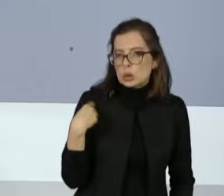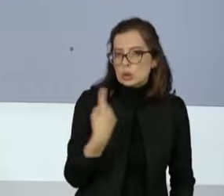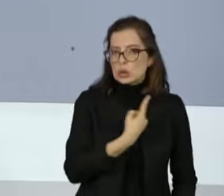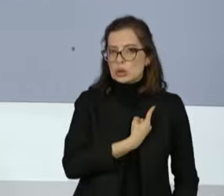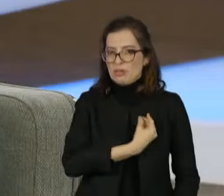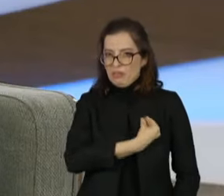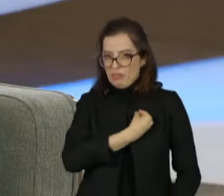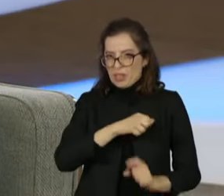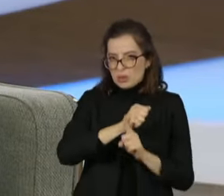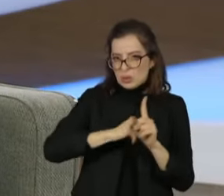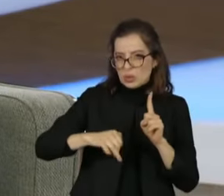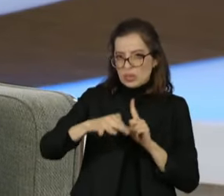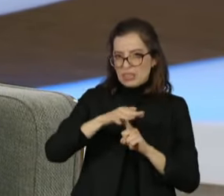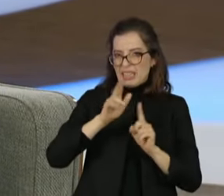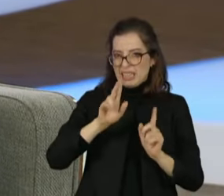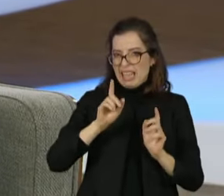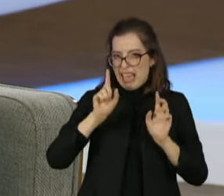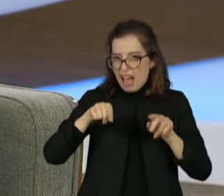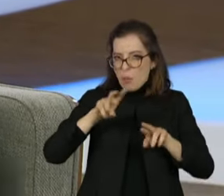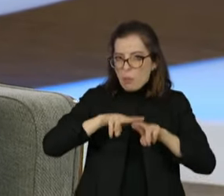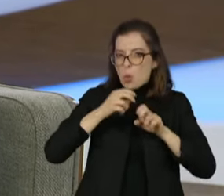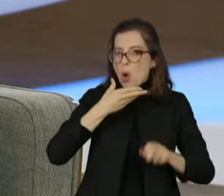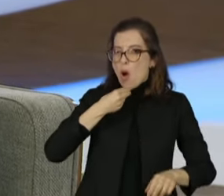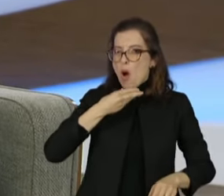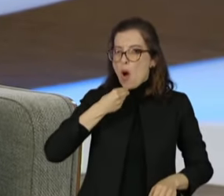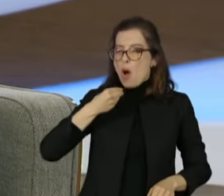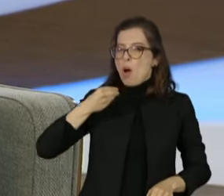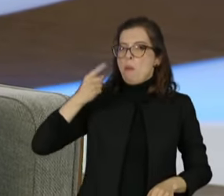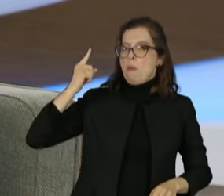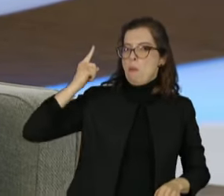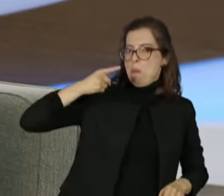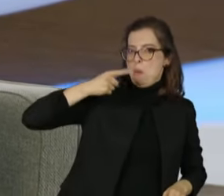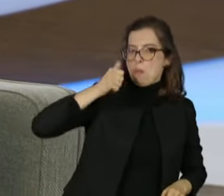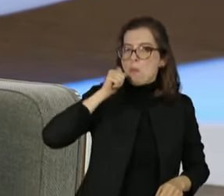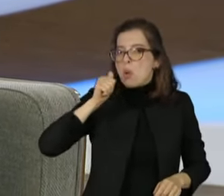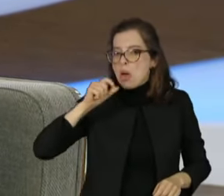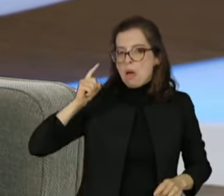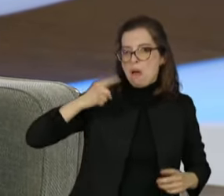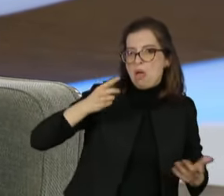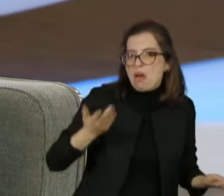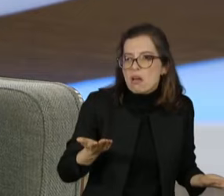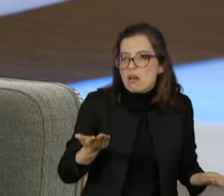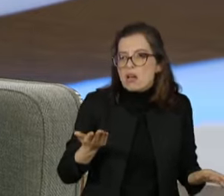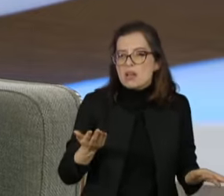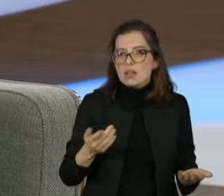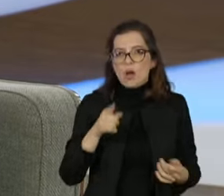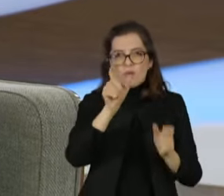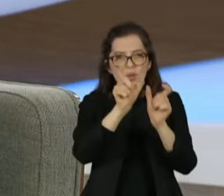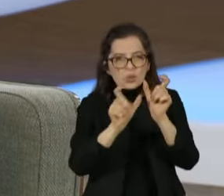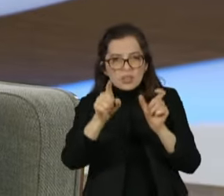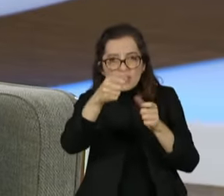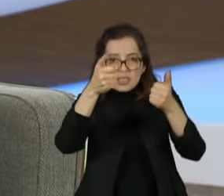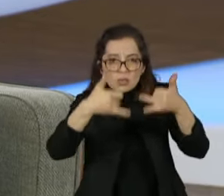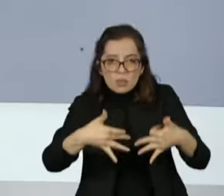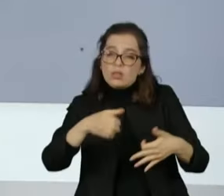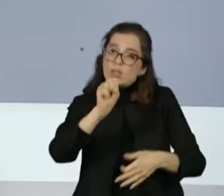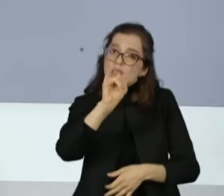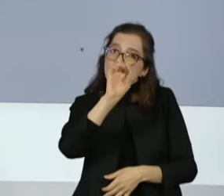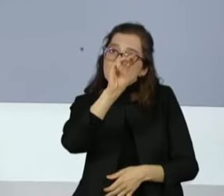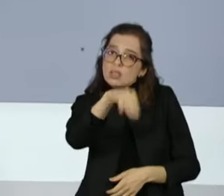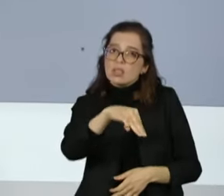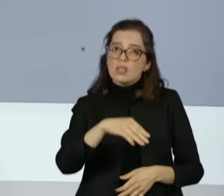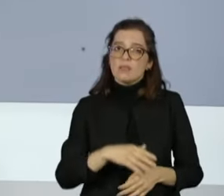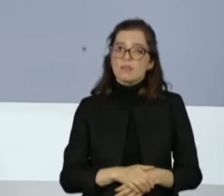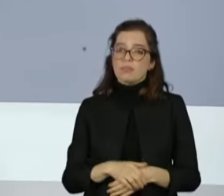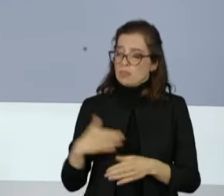patriarcado? Como acreditam as feministas? Dentro desse conceito, sem dúvida nenhuma. Basta olhar as fotografias. Sujeitos